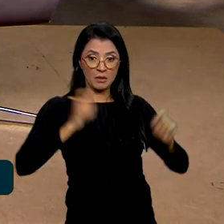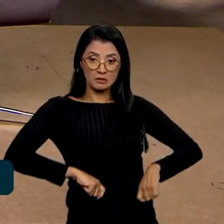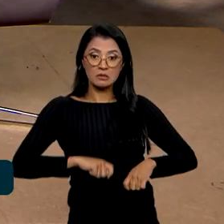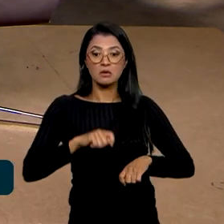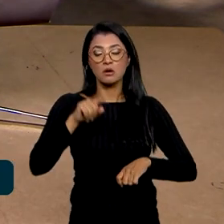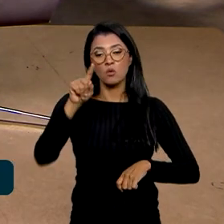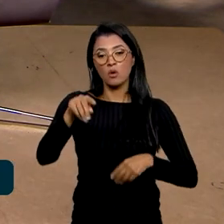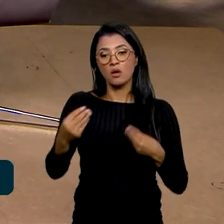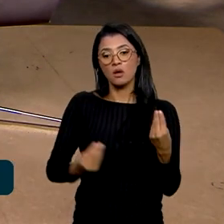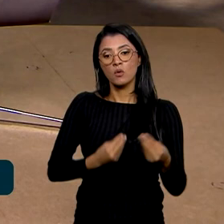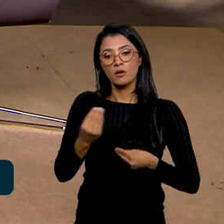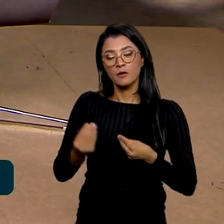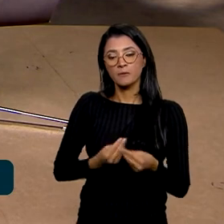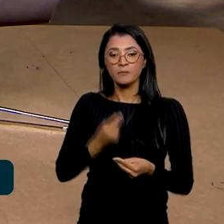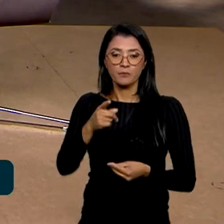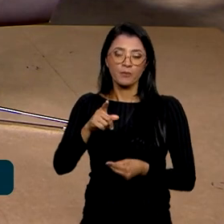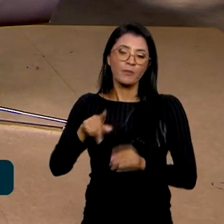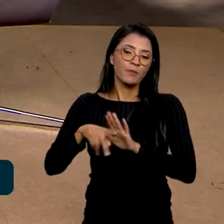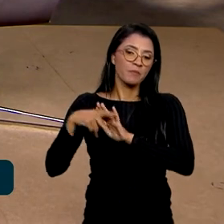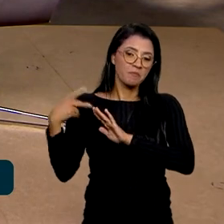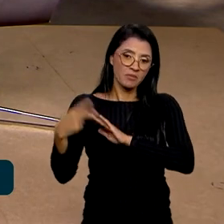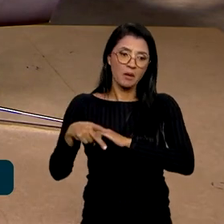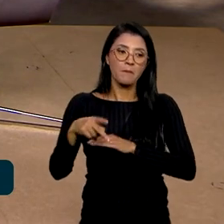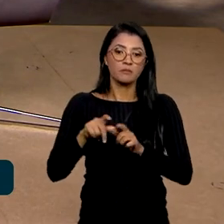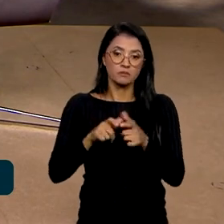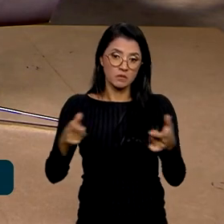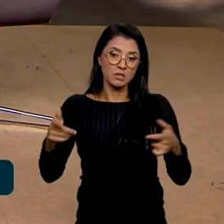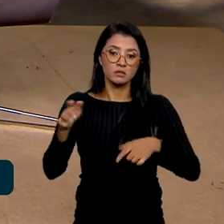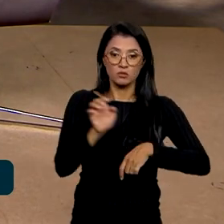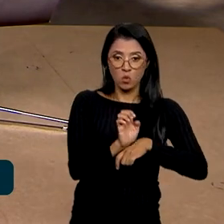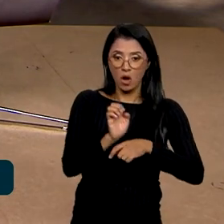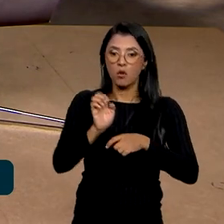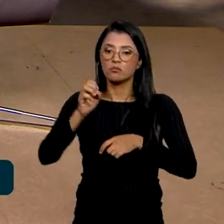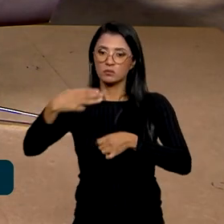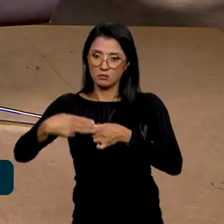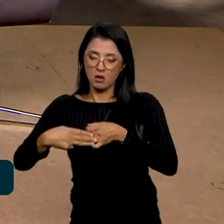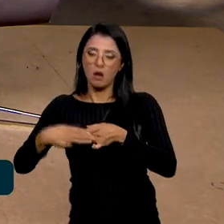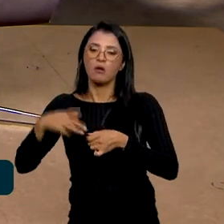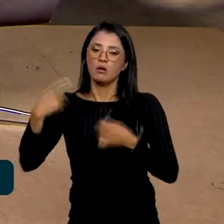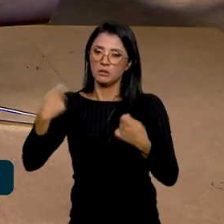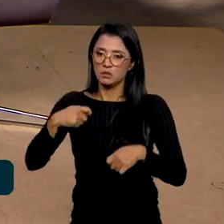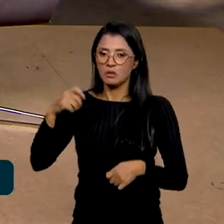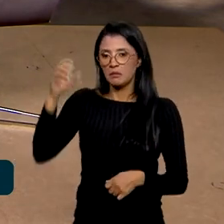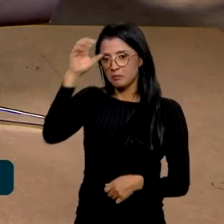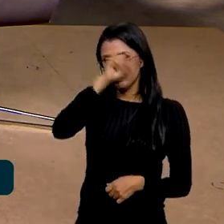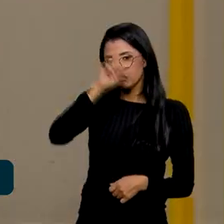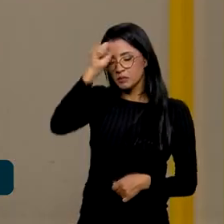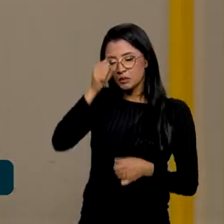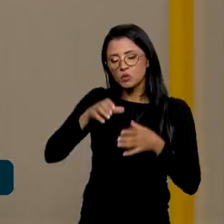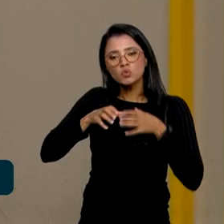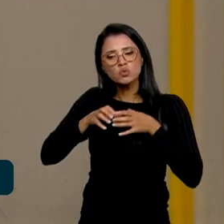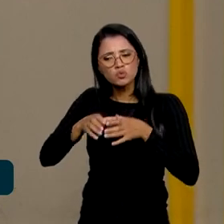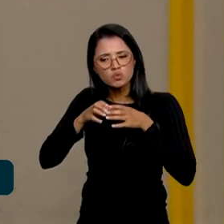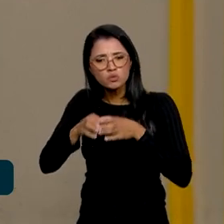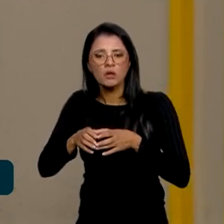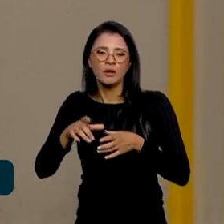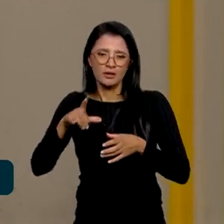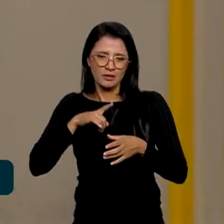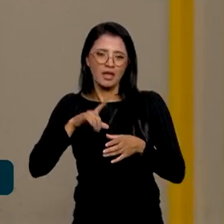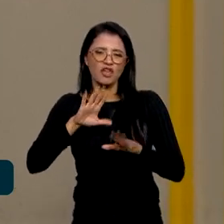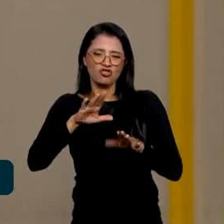capacitação para os gestores estaduais também, municipais. A gente tem que aprender a conviver. Você tem toda uma